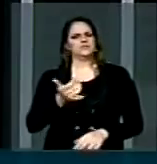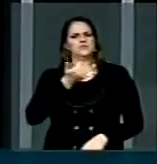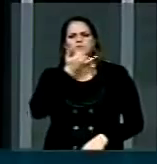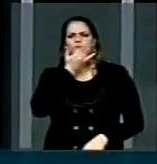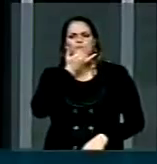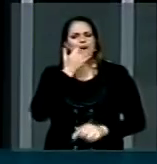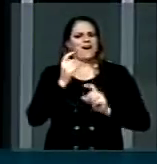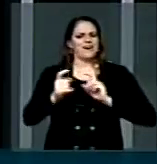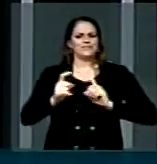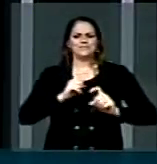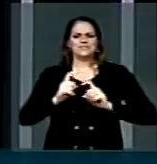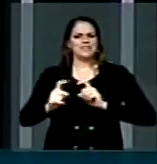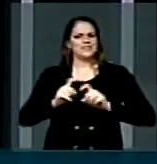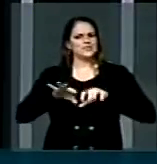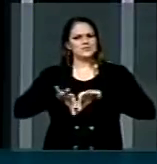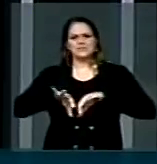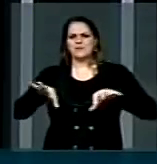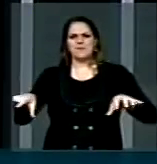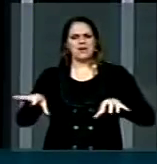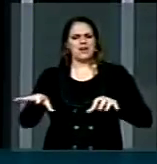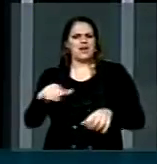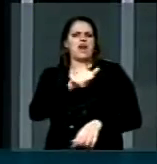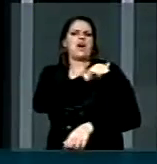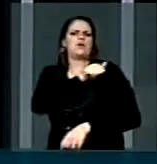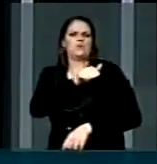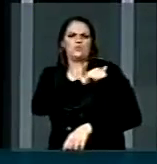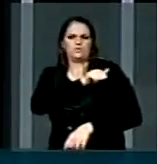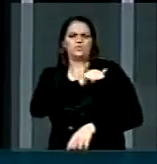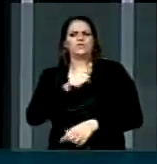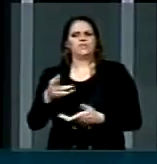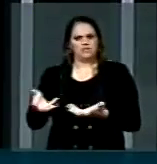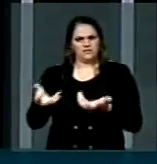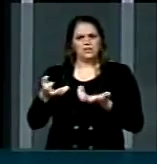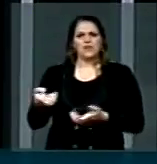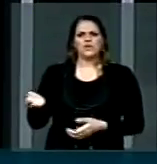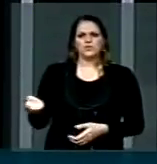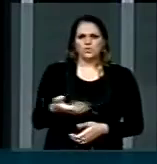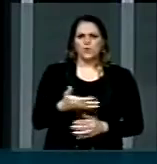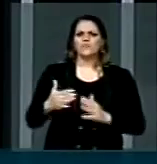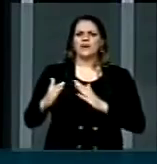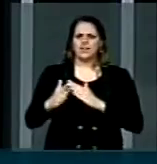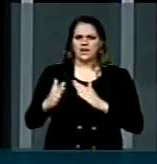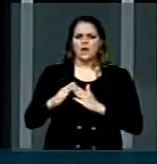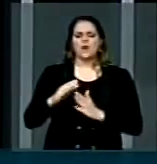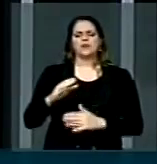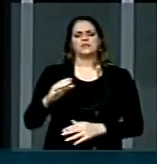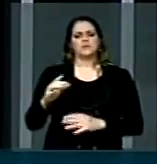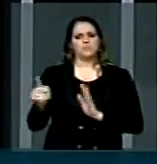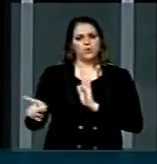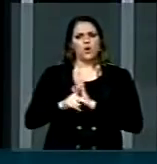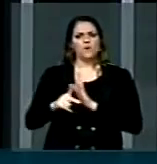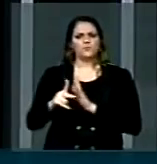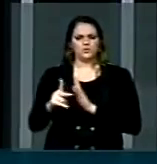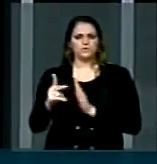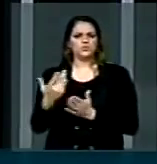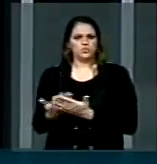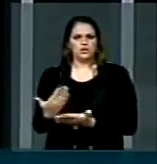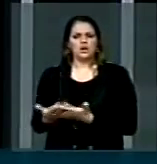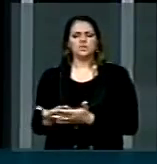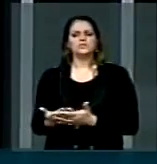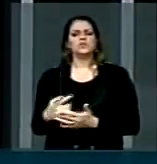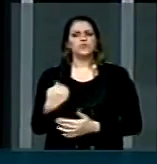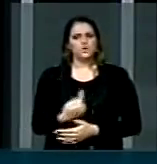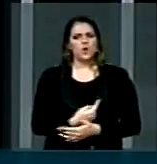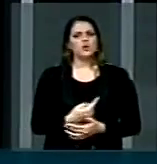administrativa, os estudantes da UFEPEL desejam a nova moradia estudantil, nós aprovamos uma emenda de